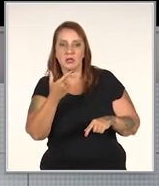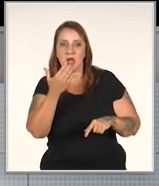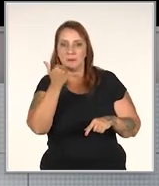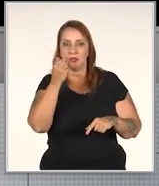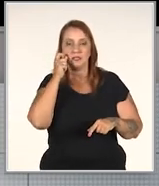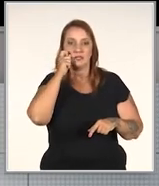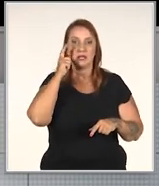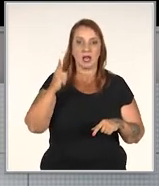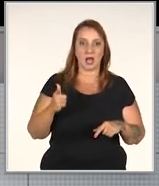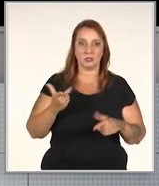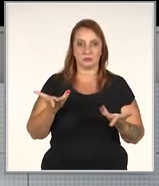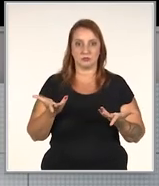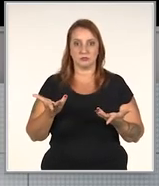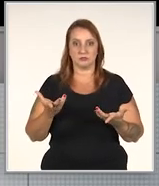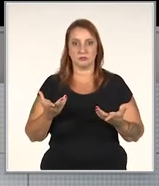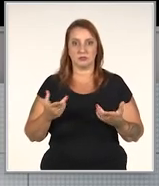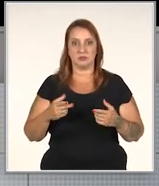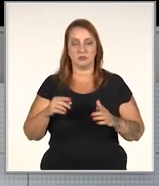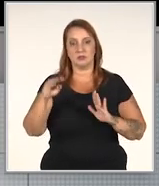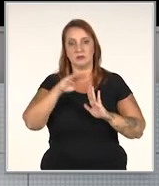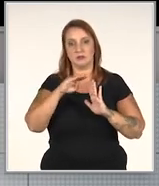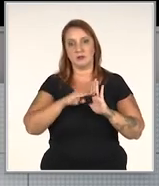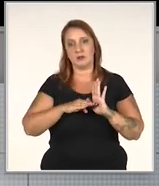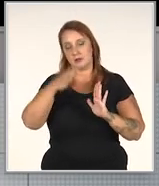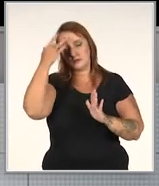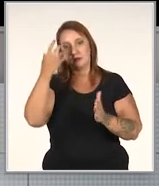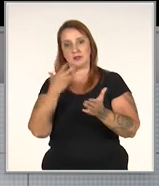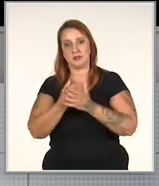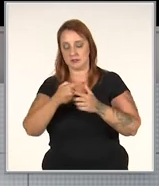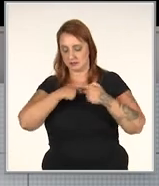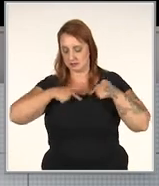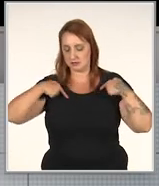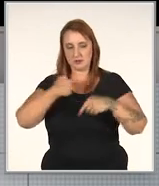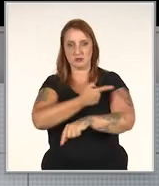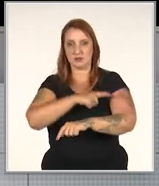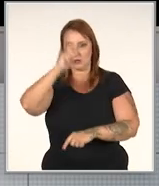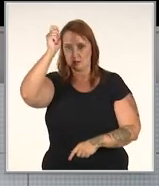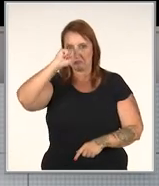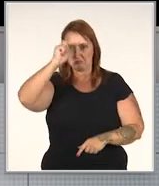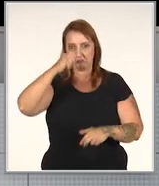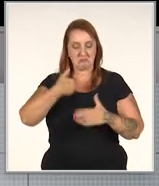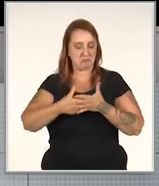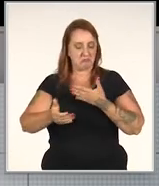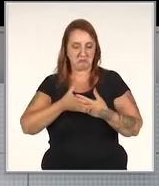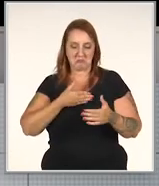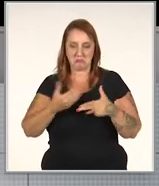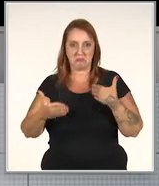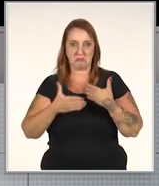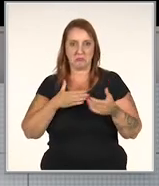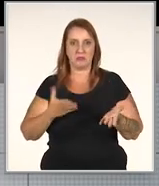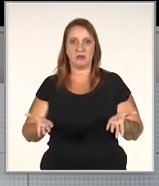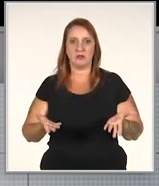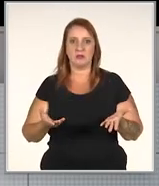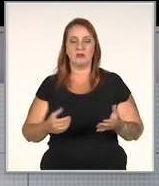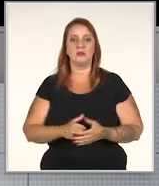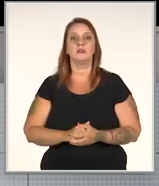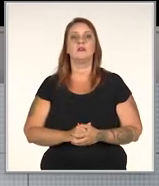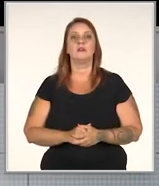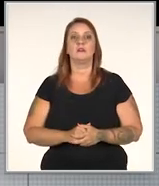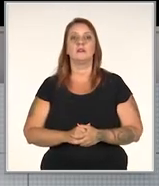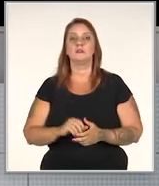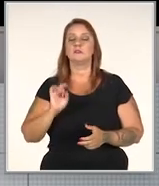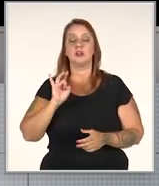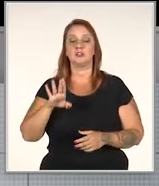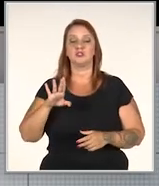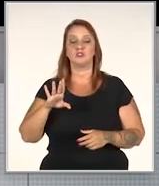como a alimentação para gato, de trazer itens para as pessoas consumirem, seja camiseta, boné, enfim, não importa migrar a marca para ser uma marca mais de